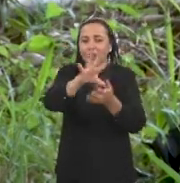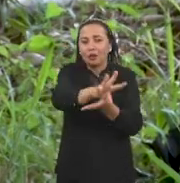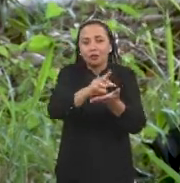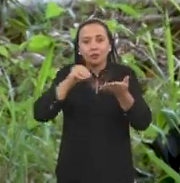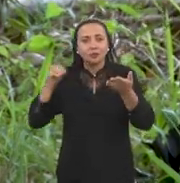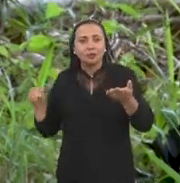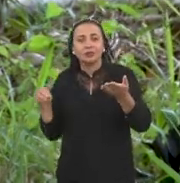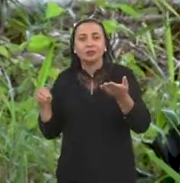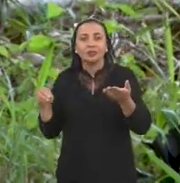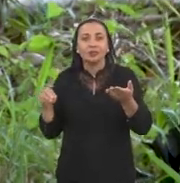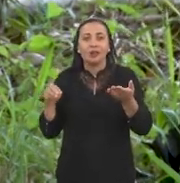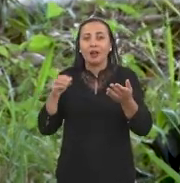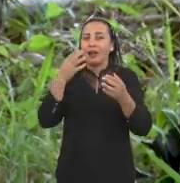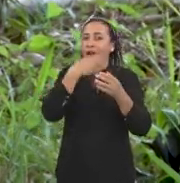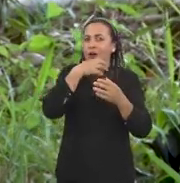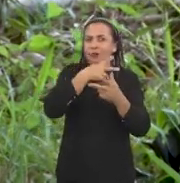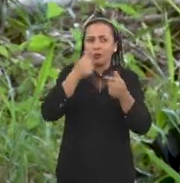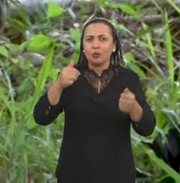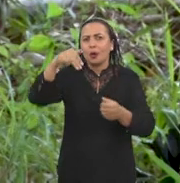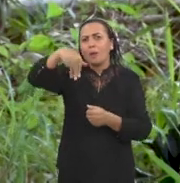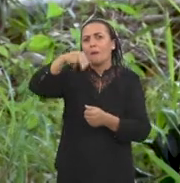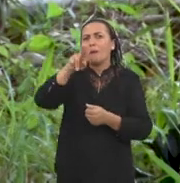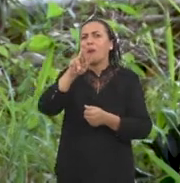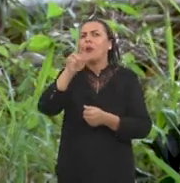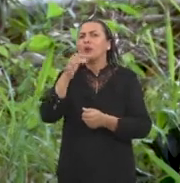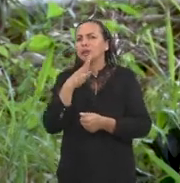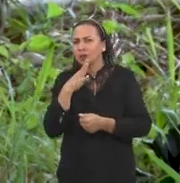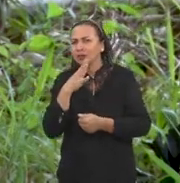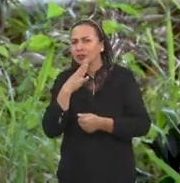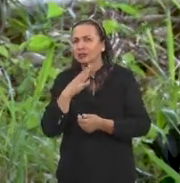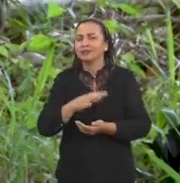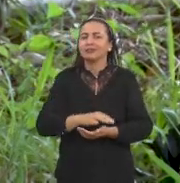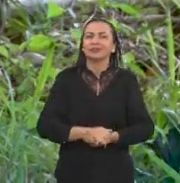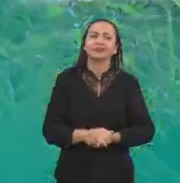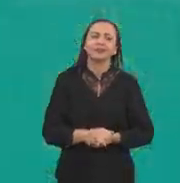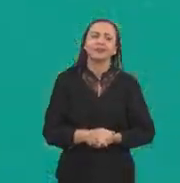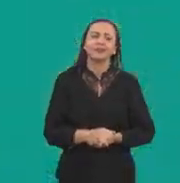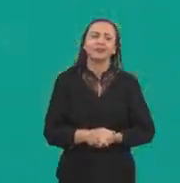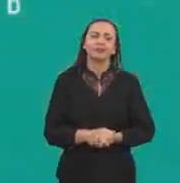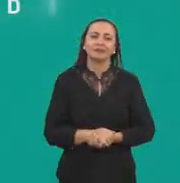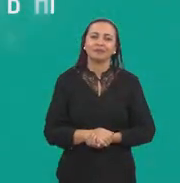natural extraído dos frutos da murta. Você já ouviu falar dessa planta?